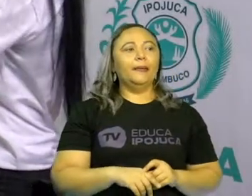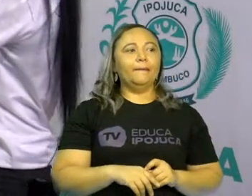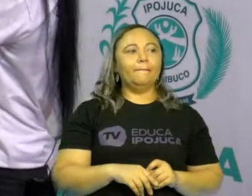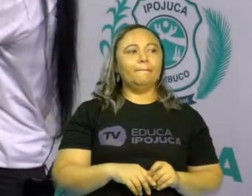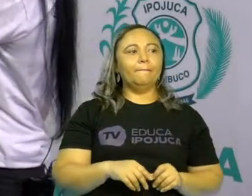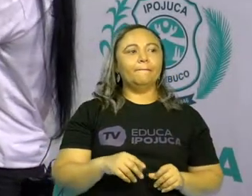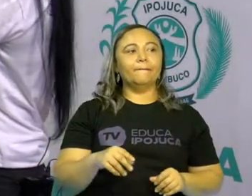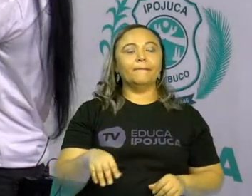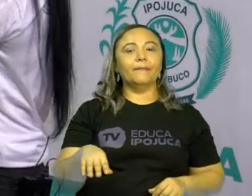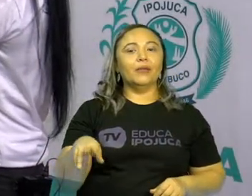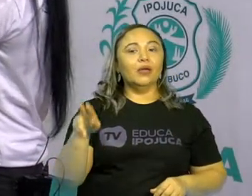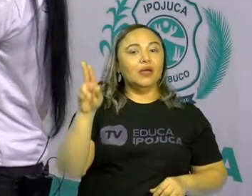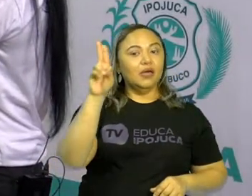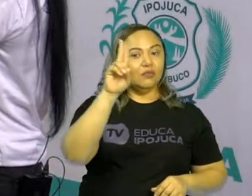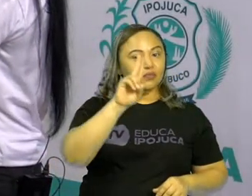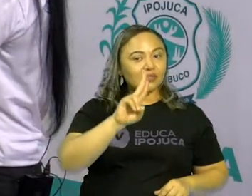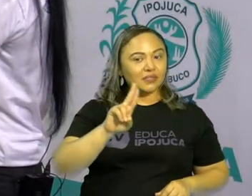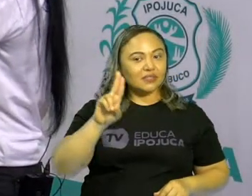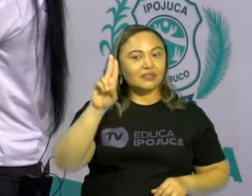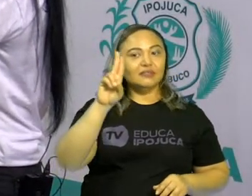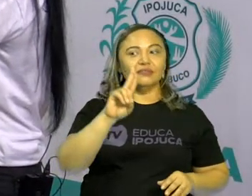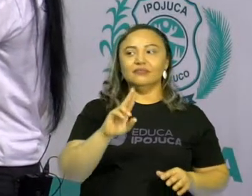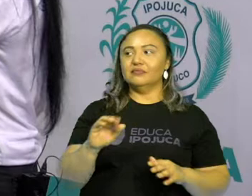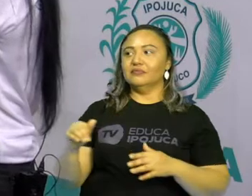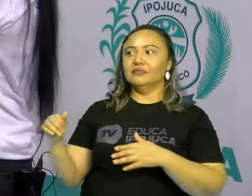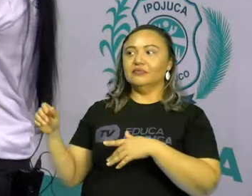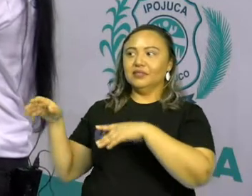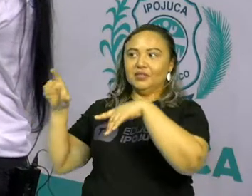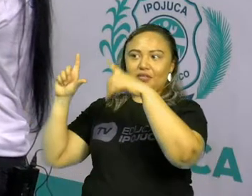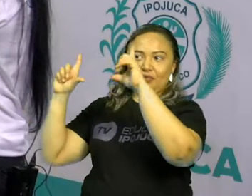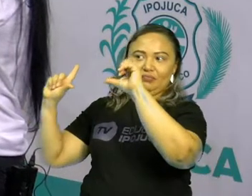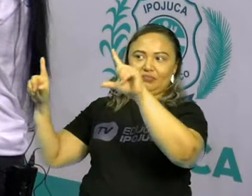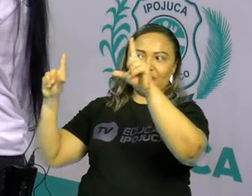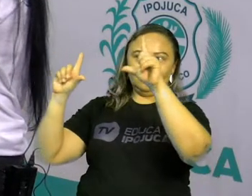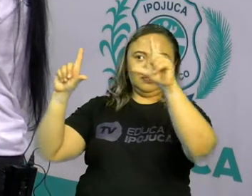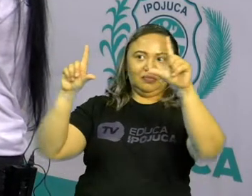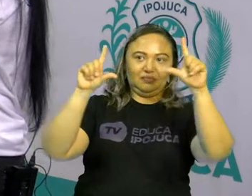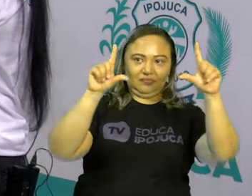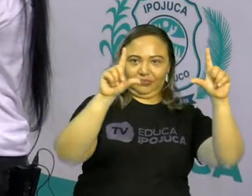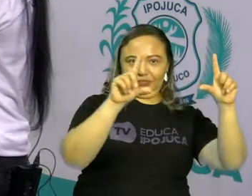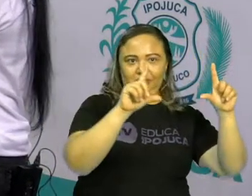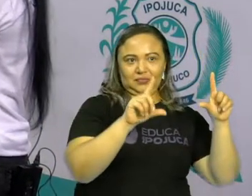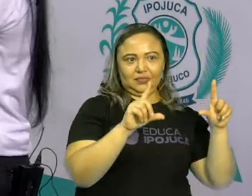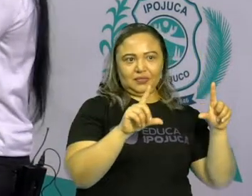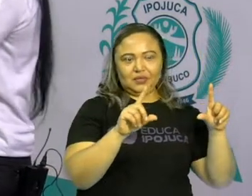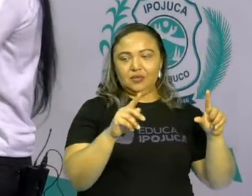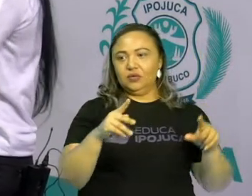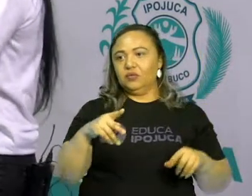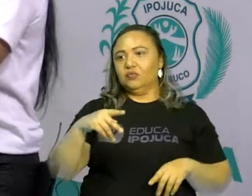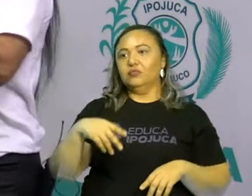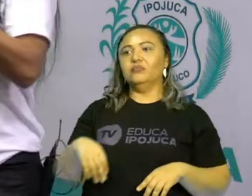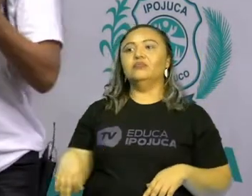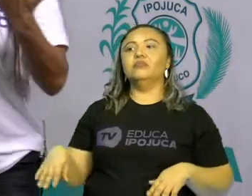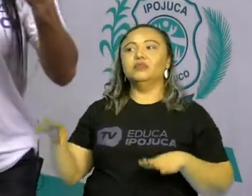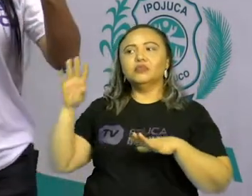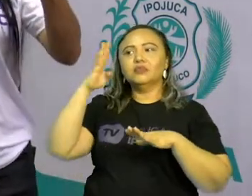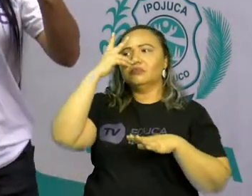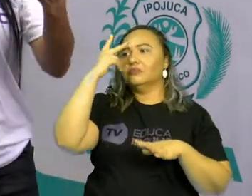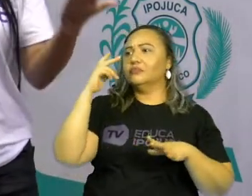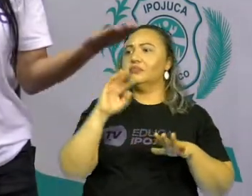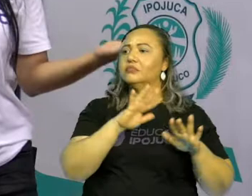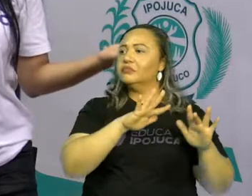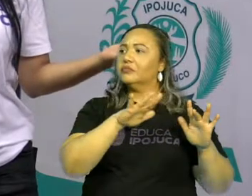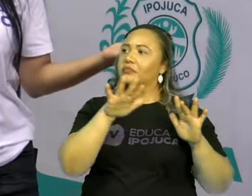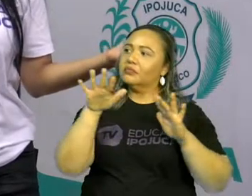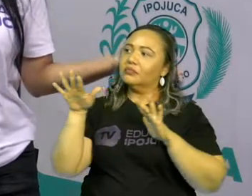é utilizado isso, uma exposição luminosa em uma superfície fotossensível? A gente, às